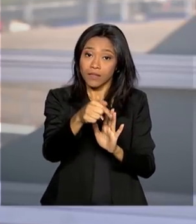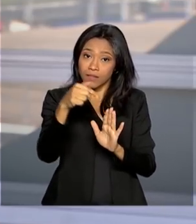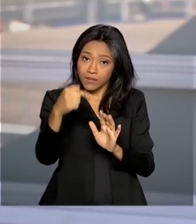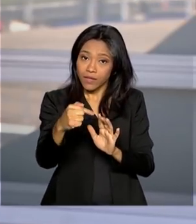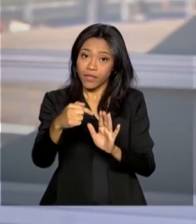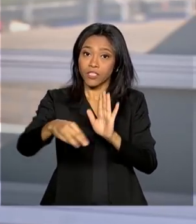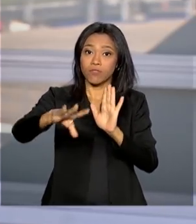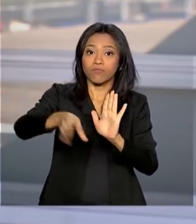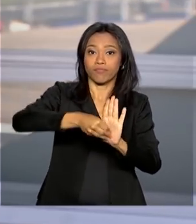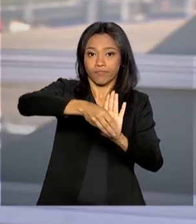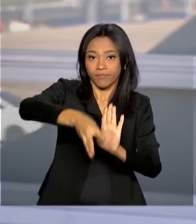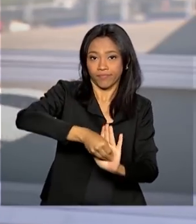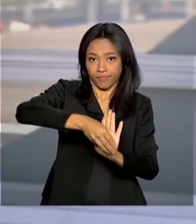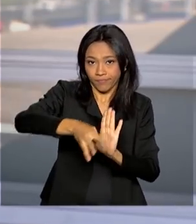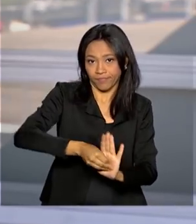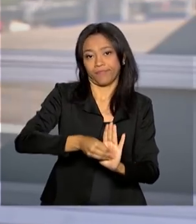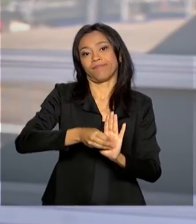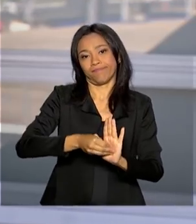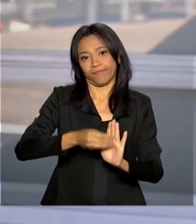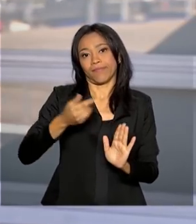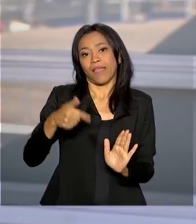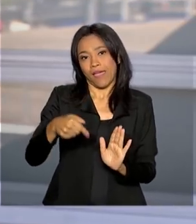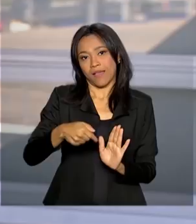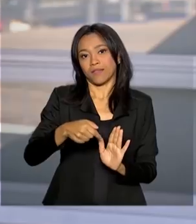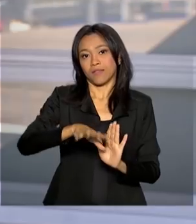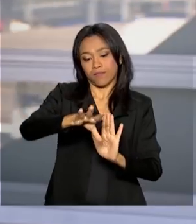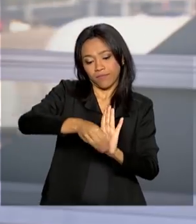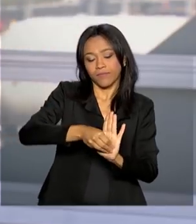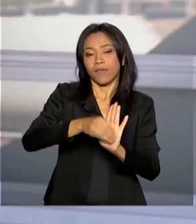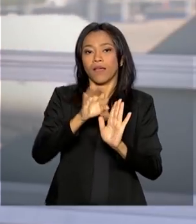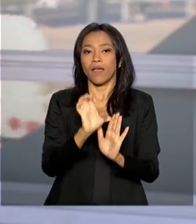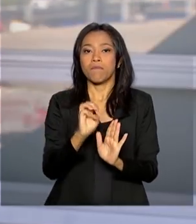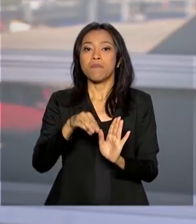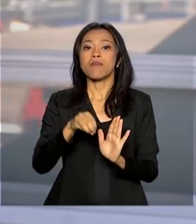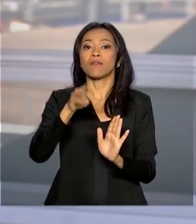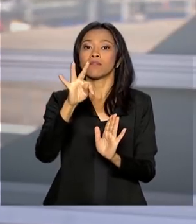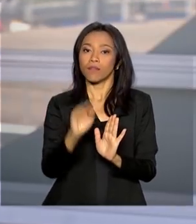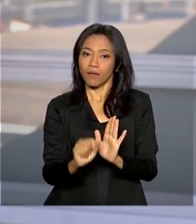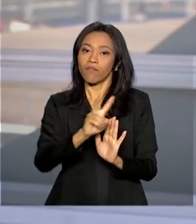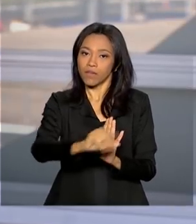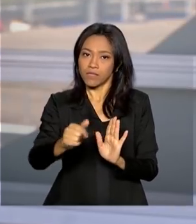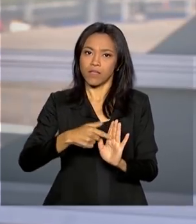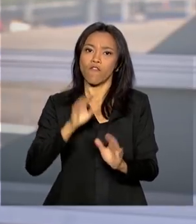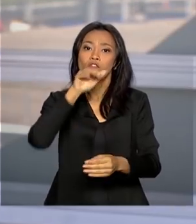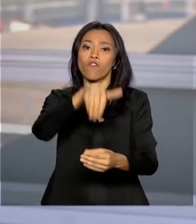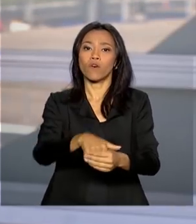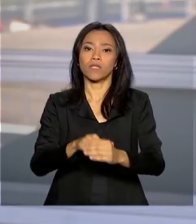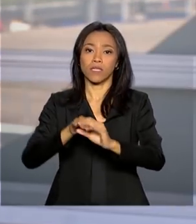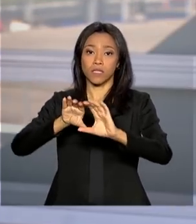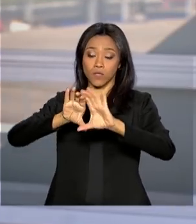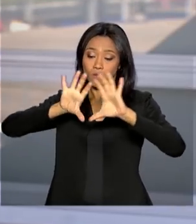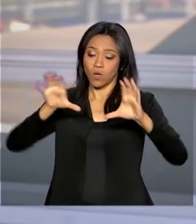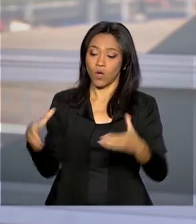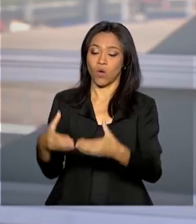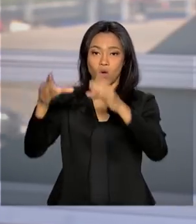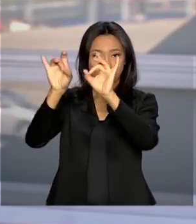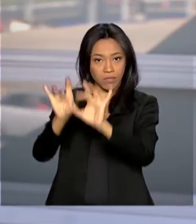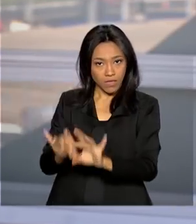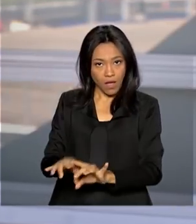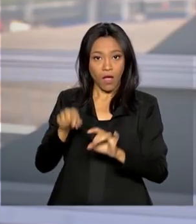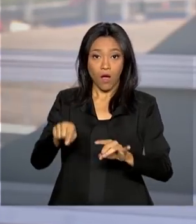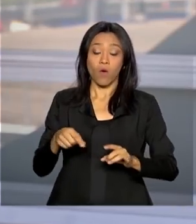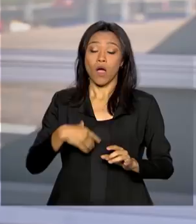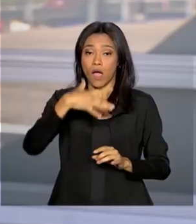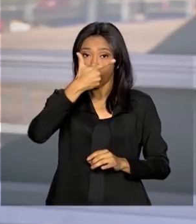delas no dia de ontem. Essas emendas serão debatidas e também votadas na Comissão Especial, e o próprio relator, o deputado